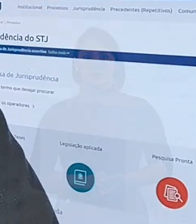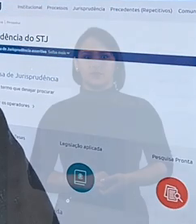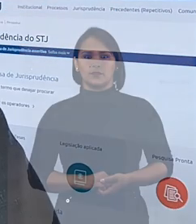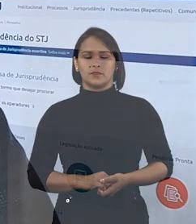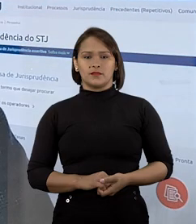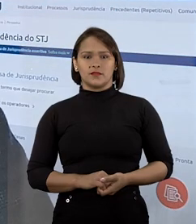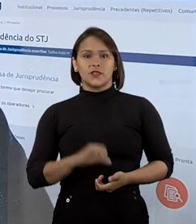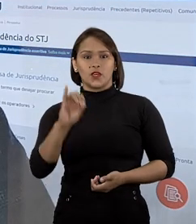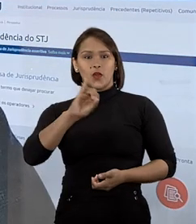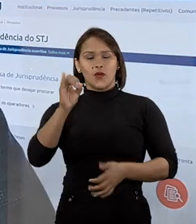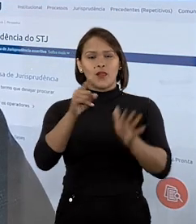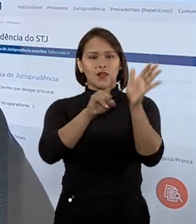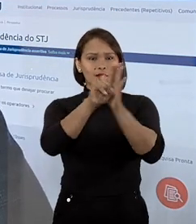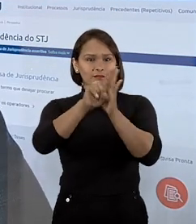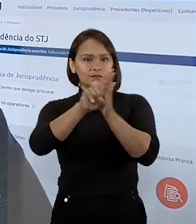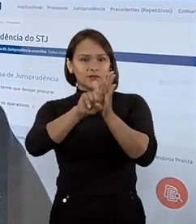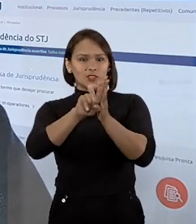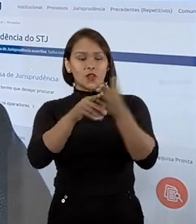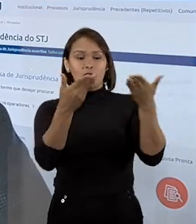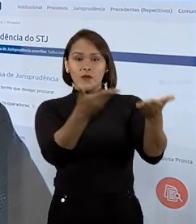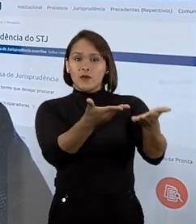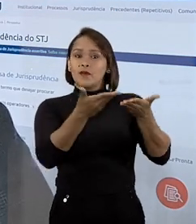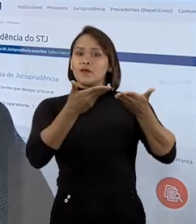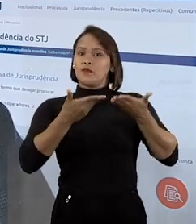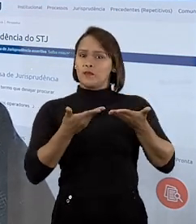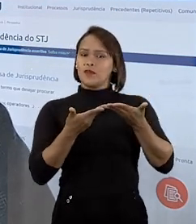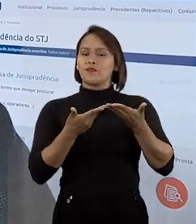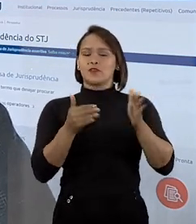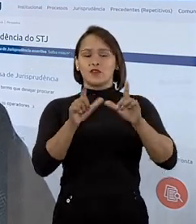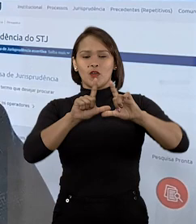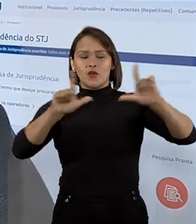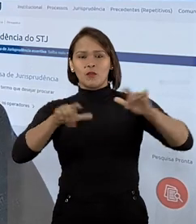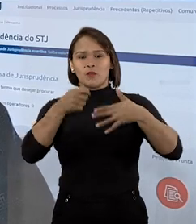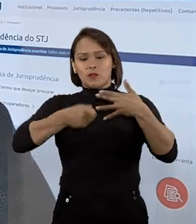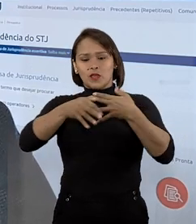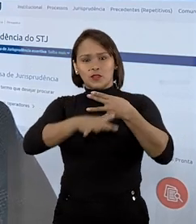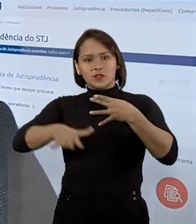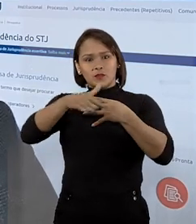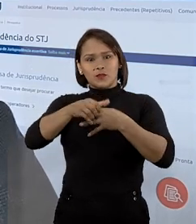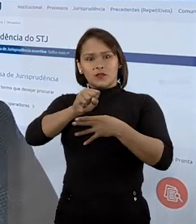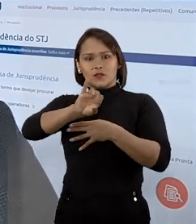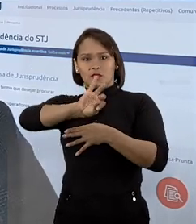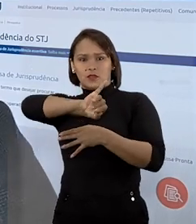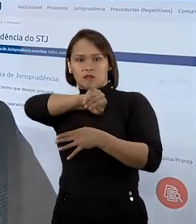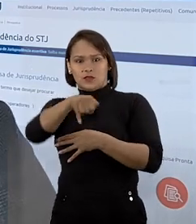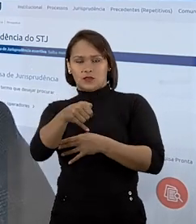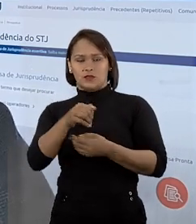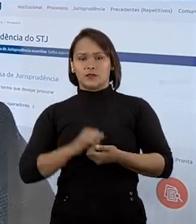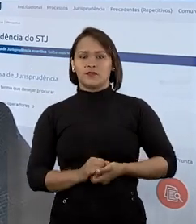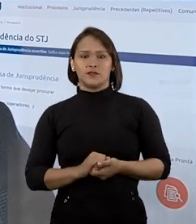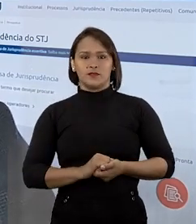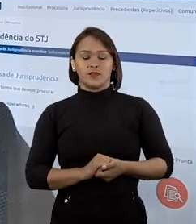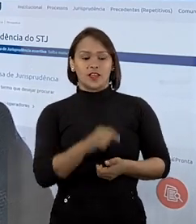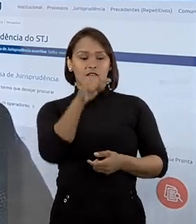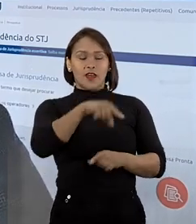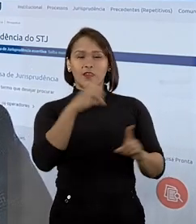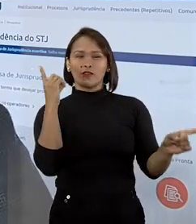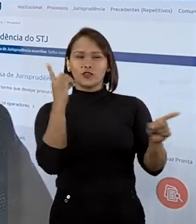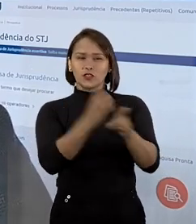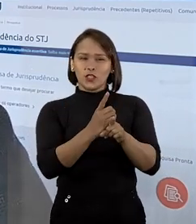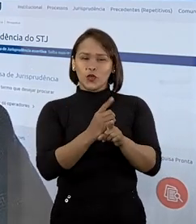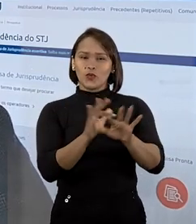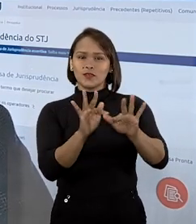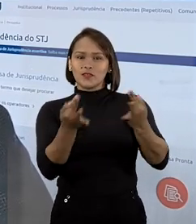Olá, pesquisador! Seja muito bem-vindo ao espaço da jurisprudência do Superior Tribunal de Justiça. Aqui você encontra de forma